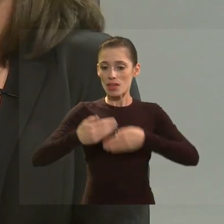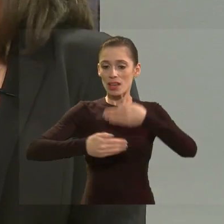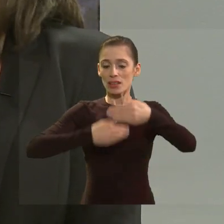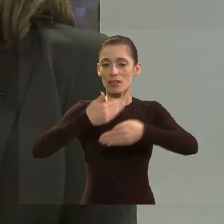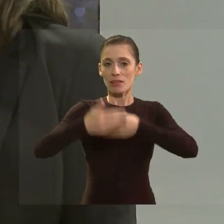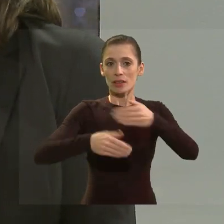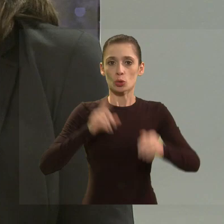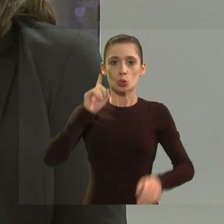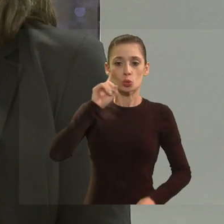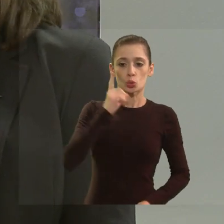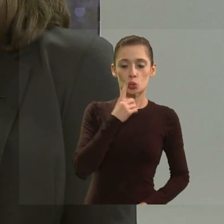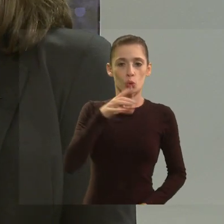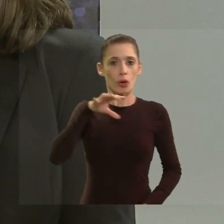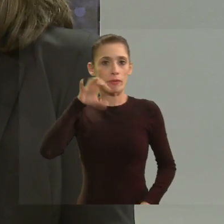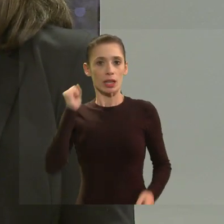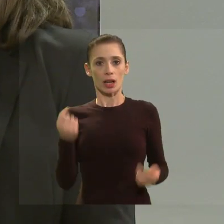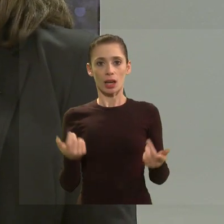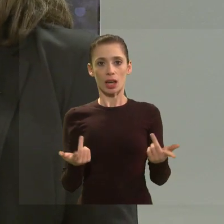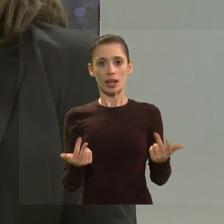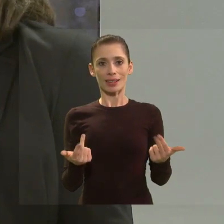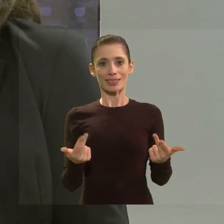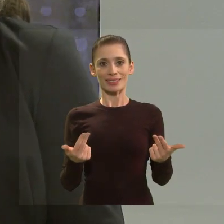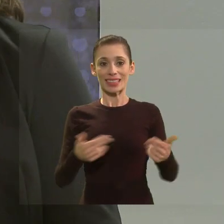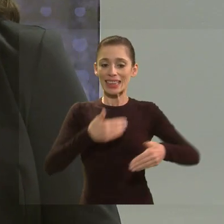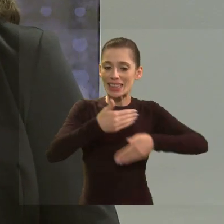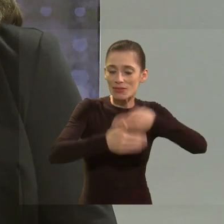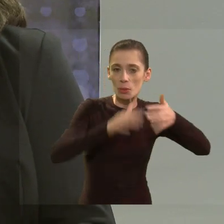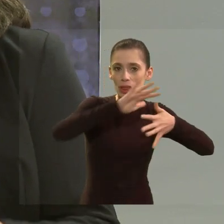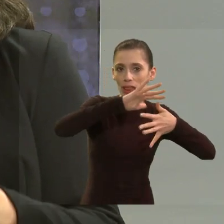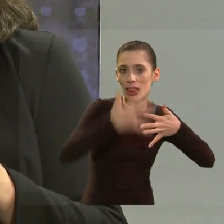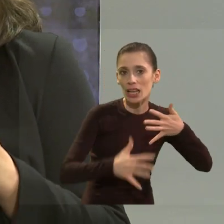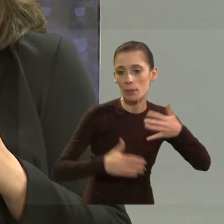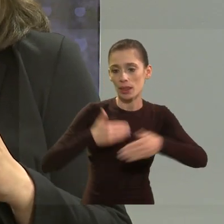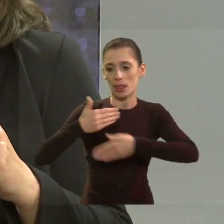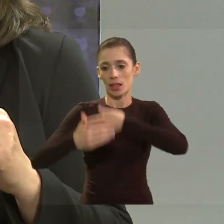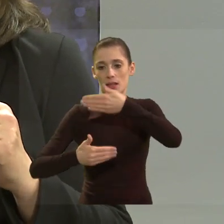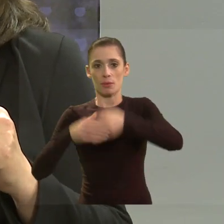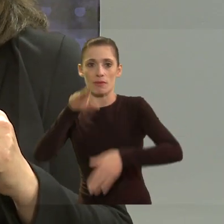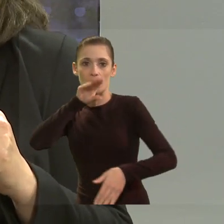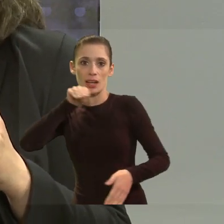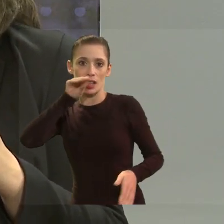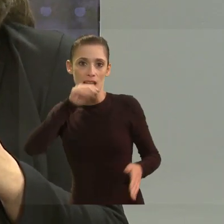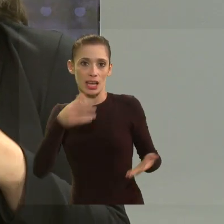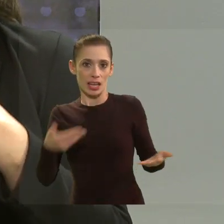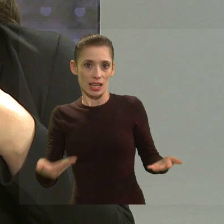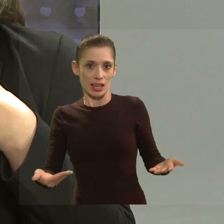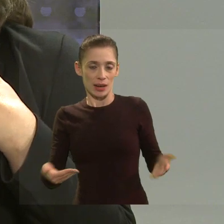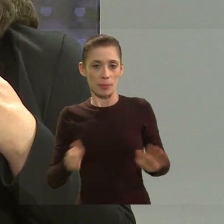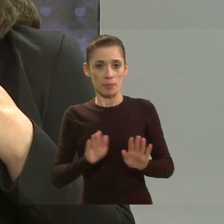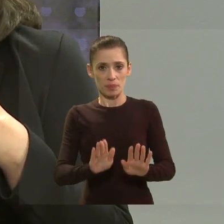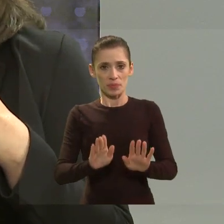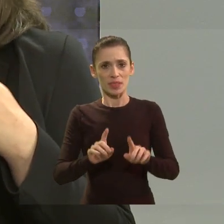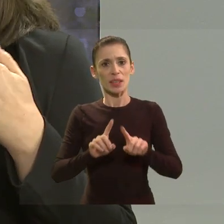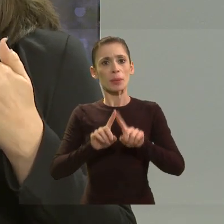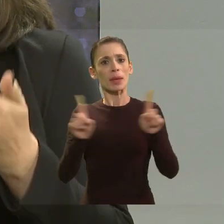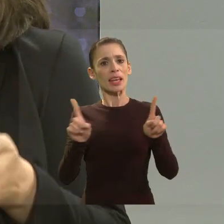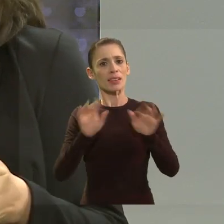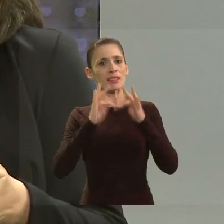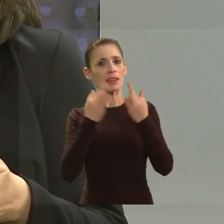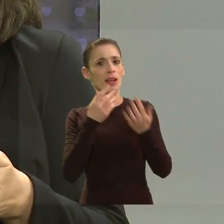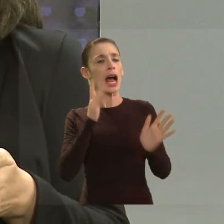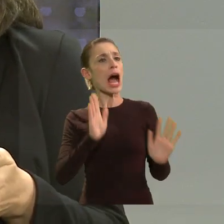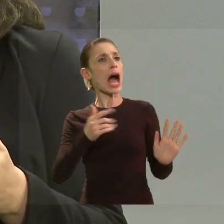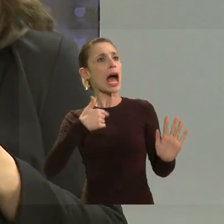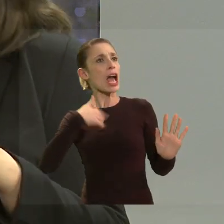crescimento que uma criança ouvinte teria é interessante quando a gente fala isso às vezes a pessoa pensa assim ah mas eu sou uma família ouvinte todos falam